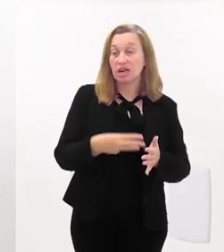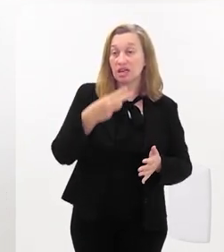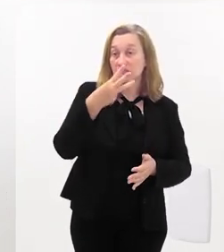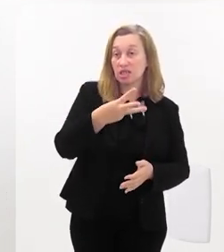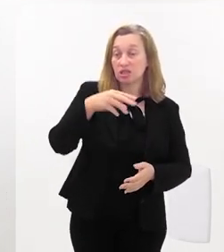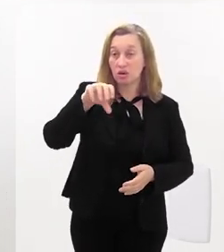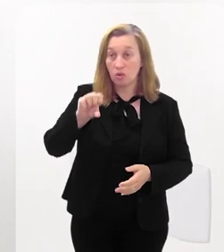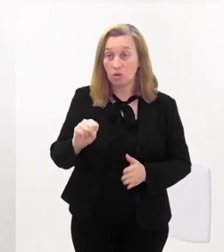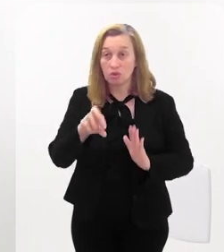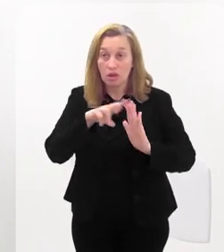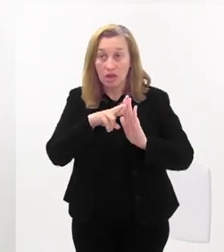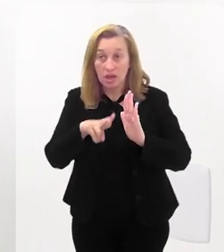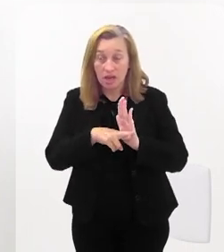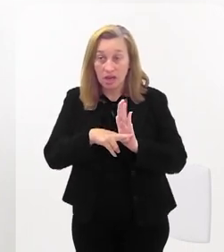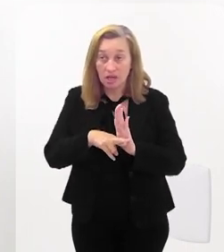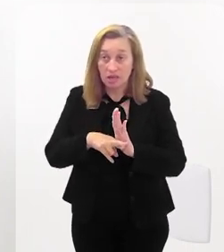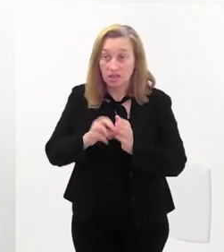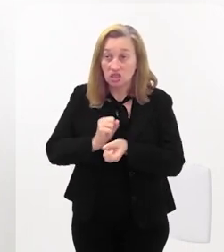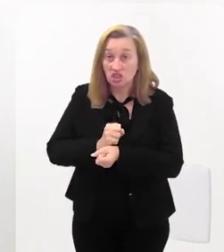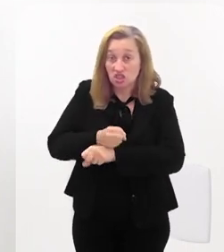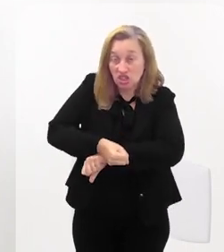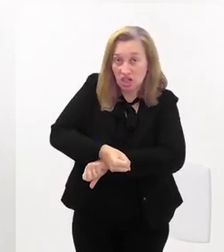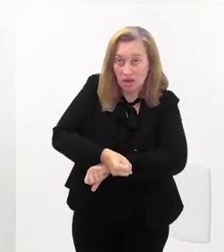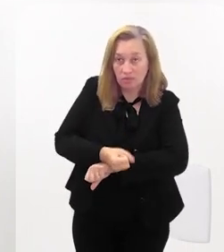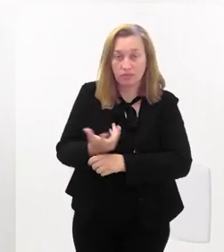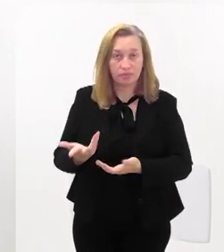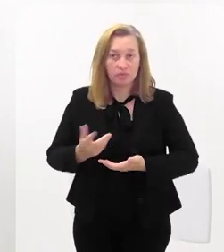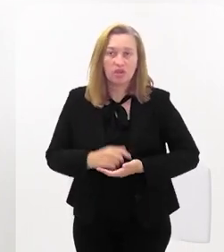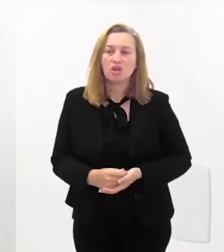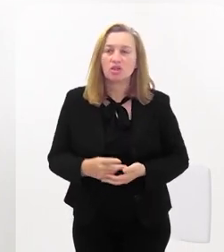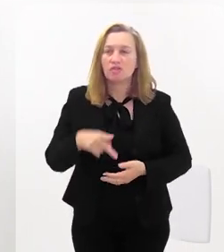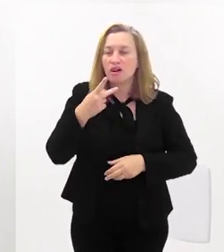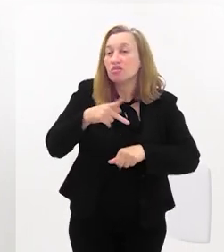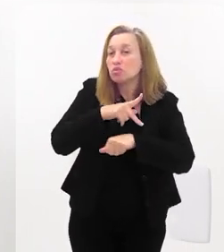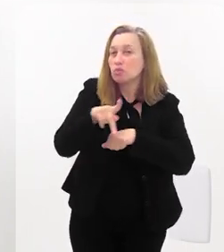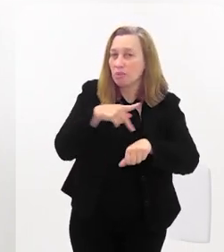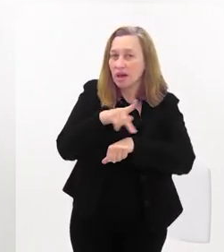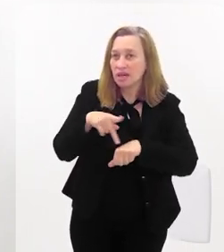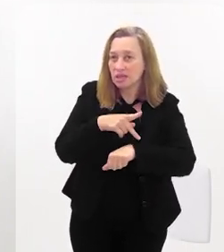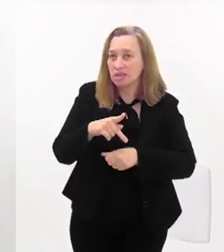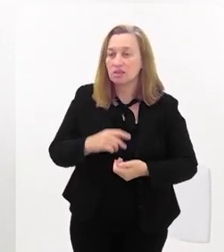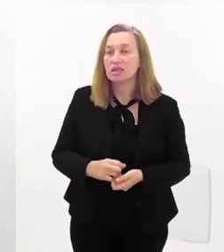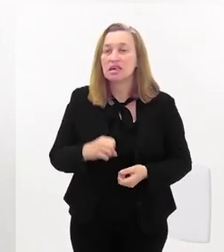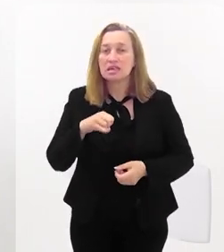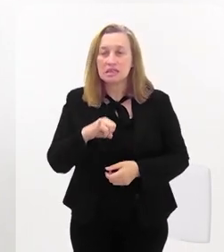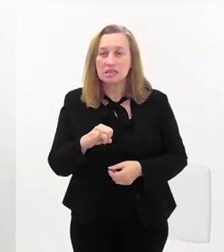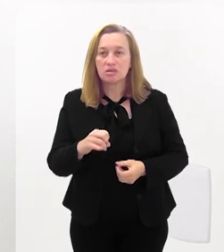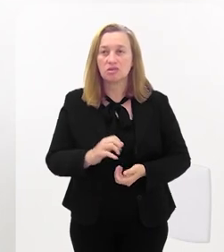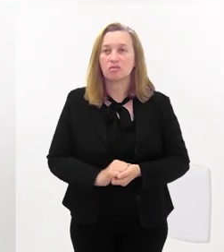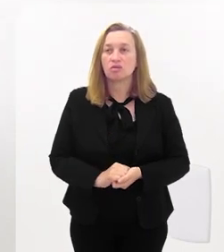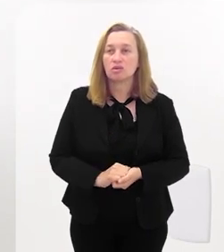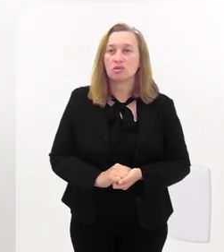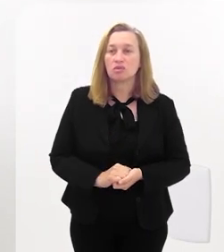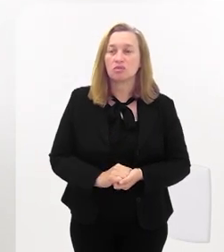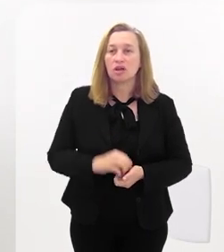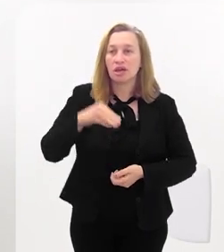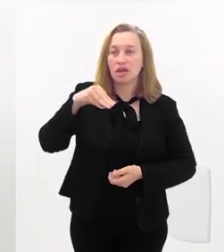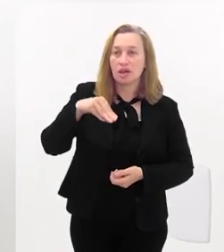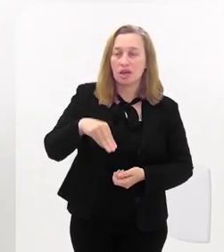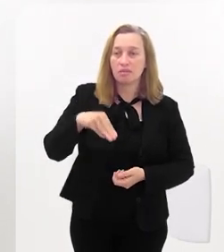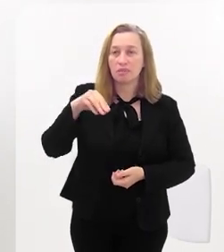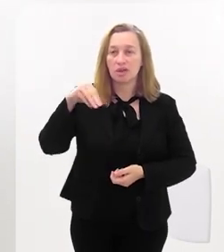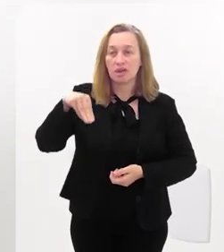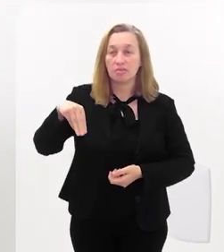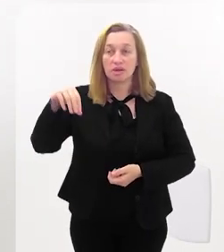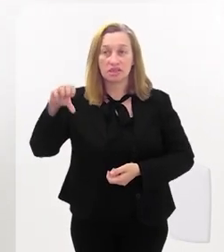viveu sobre um regime escravocrata. Quando nós estamos falando desse país, e se nós fizéssemos um MMC,